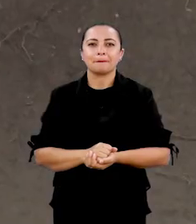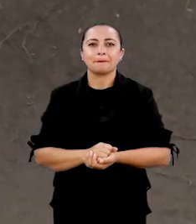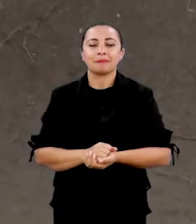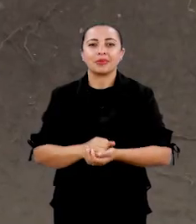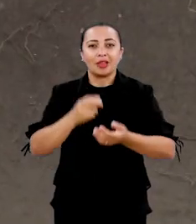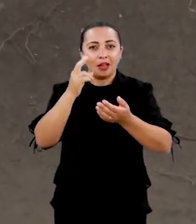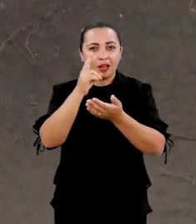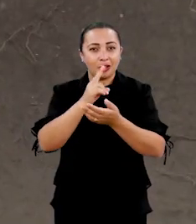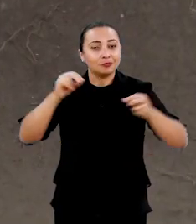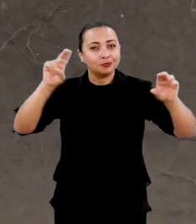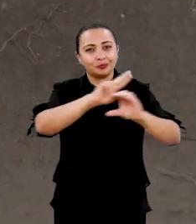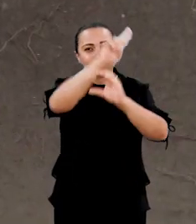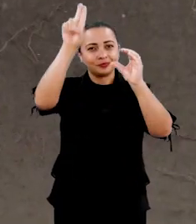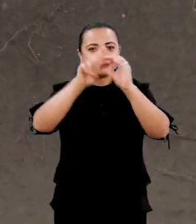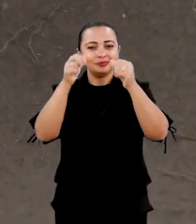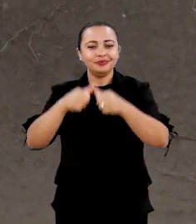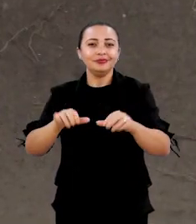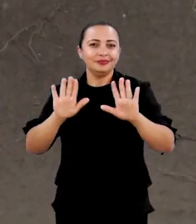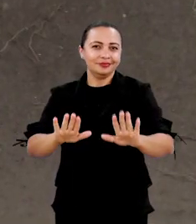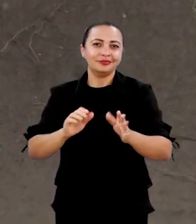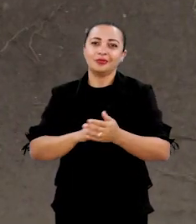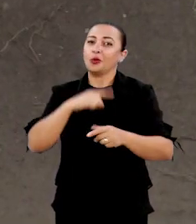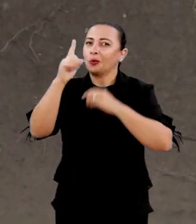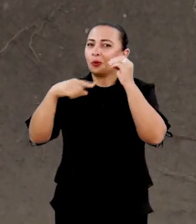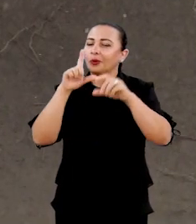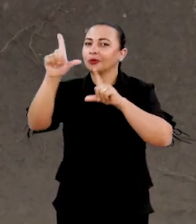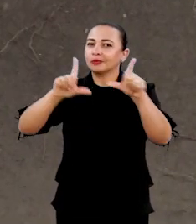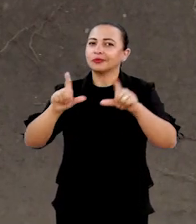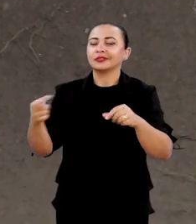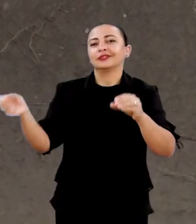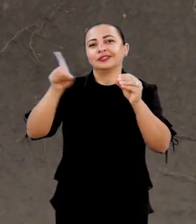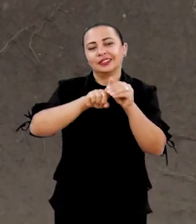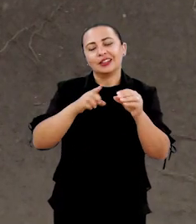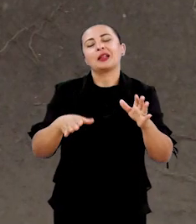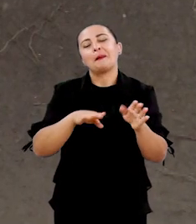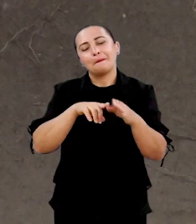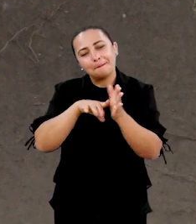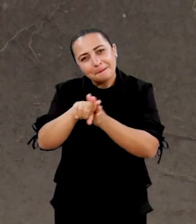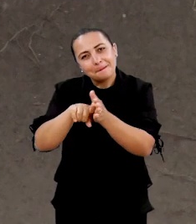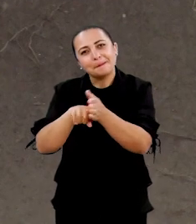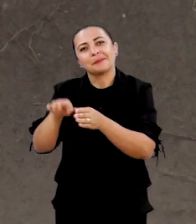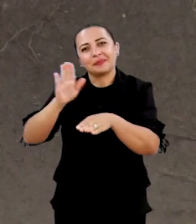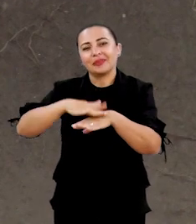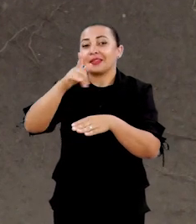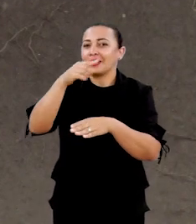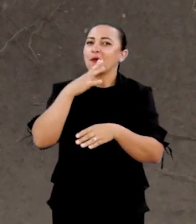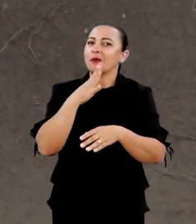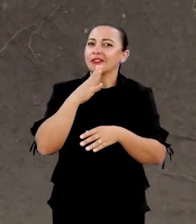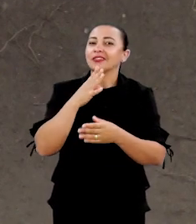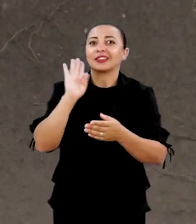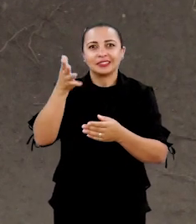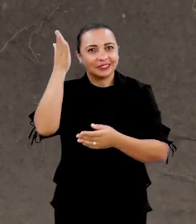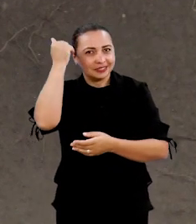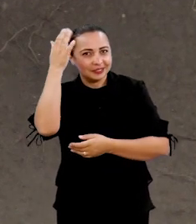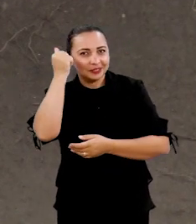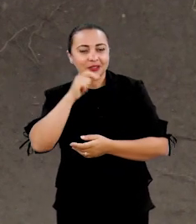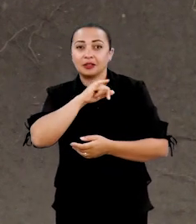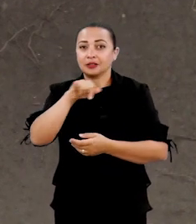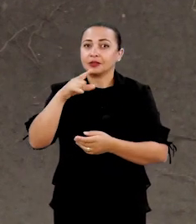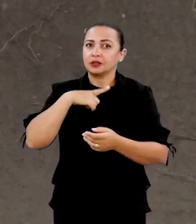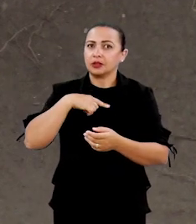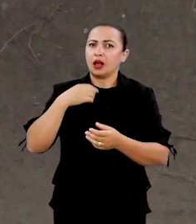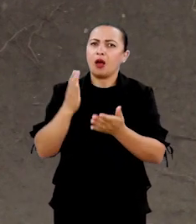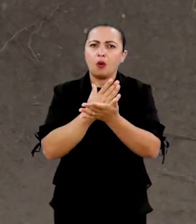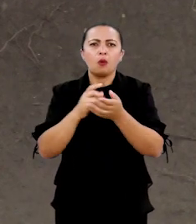e o Univerciência de hoje fica por aqui no próximo programa traremos mais pesquisas para você conhecer e já